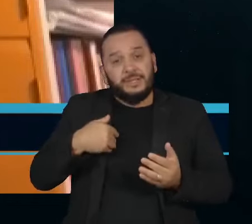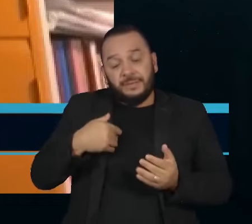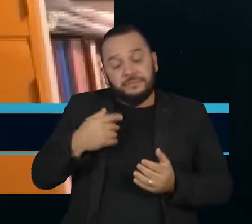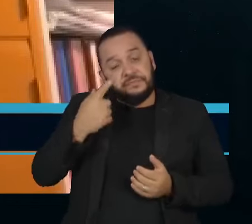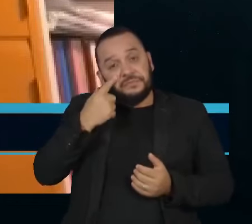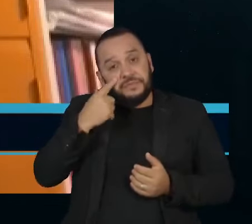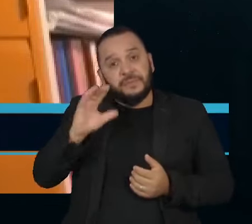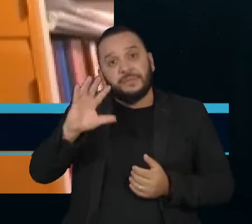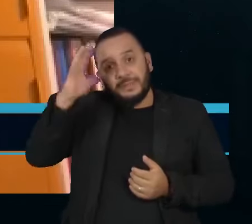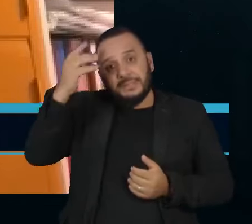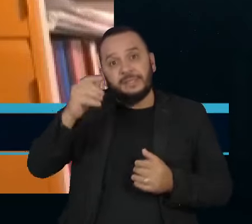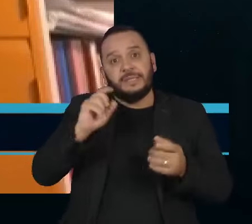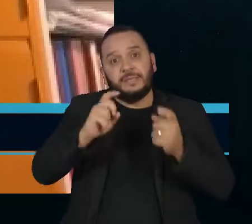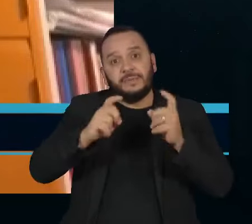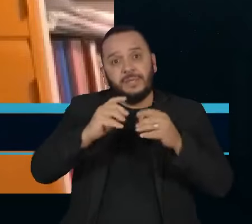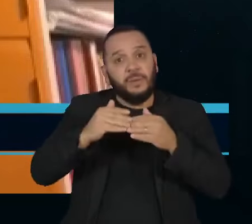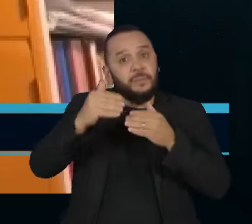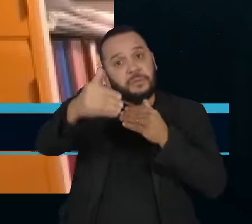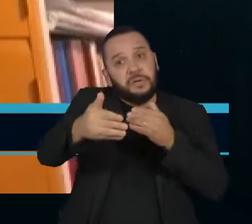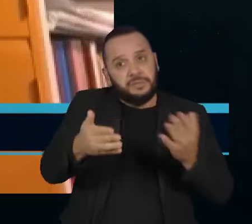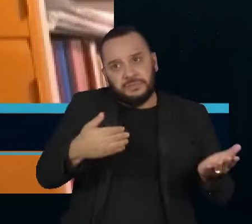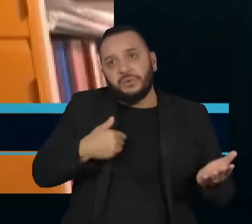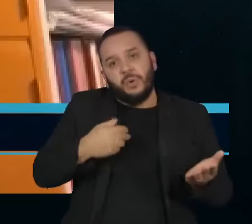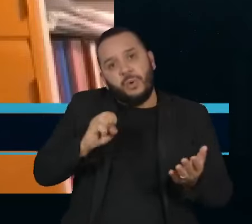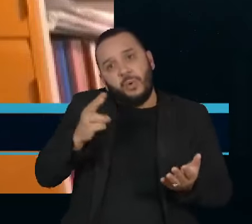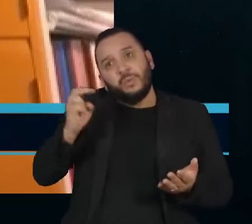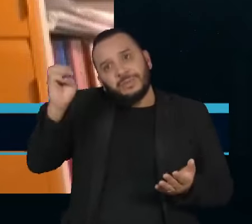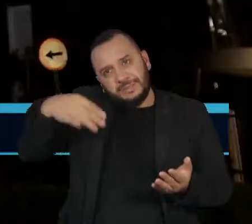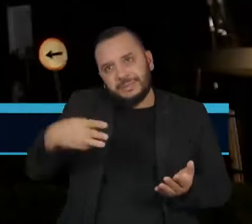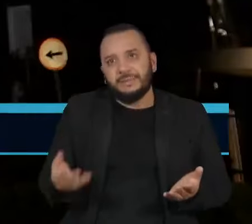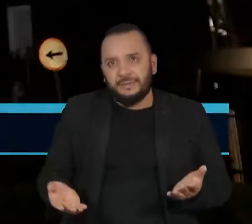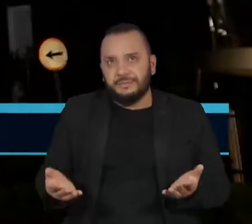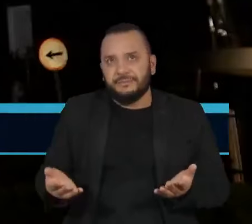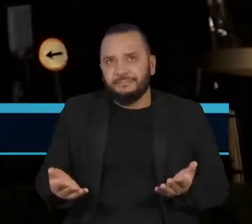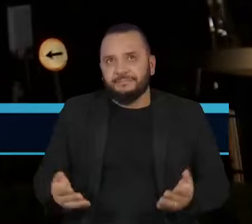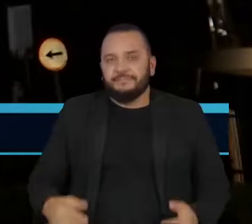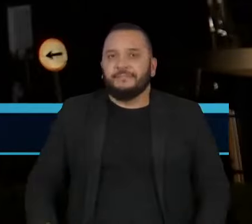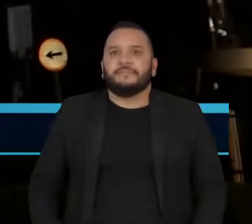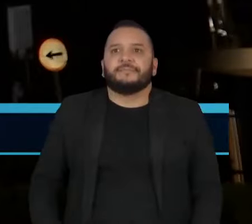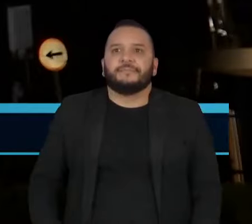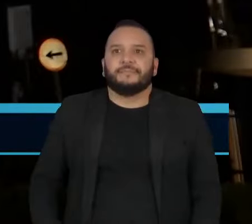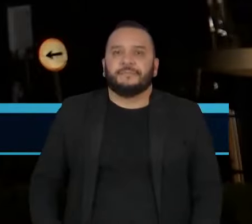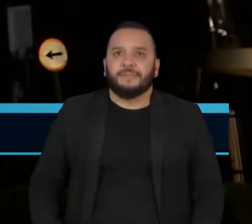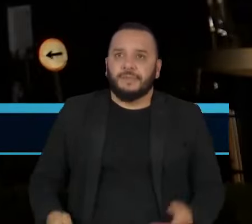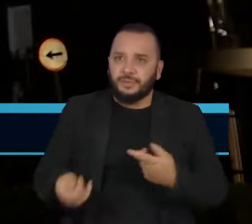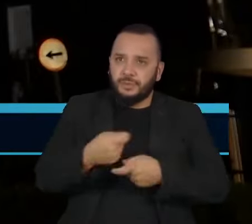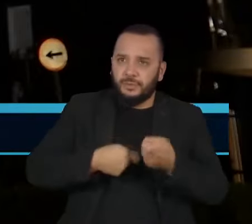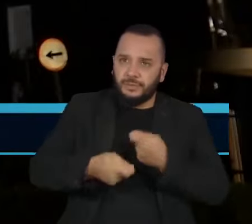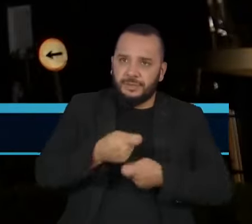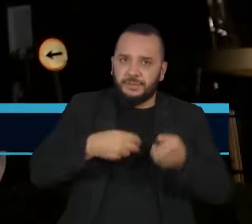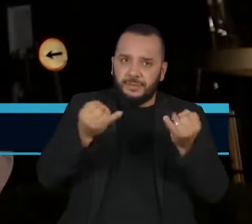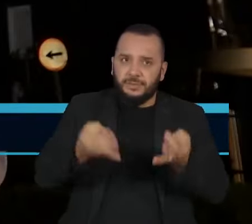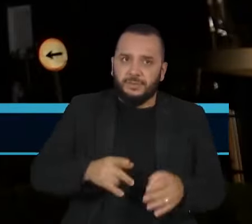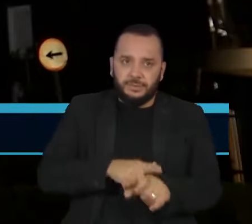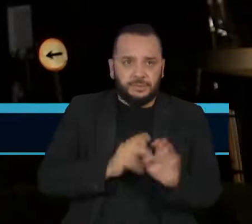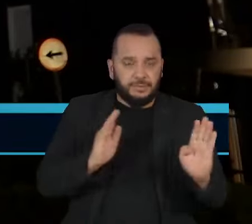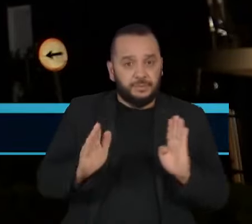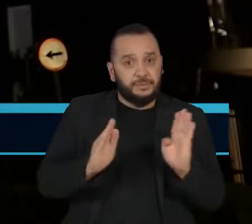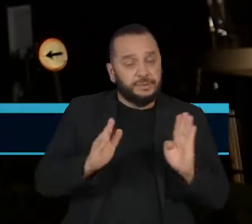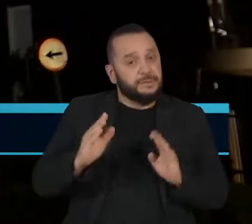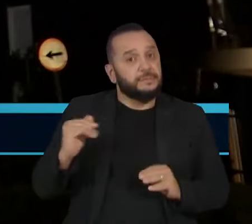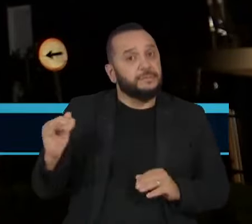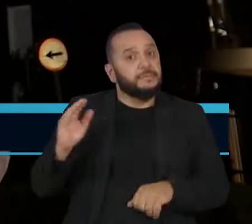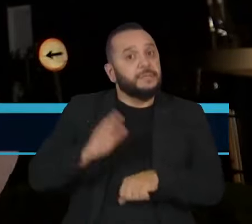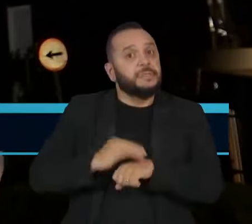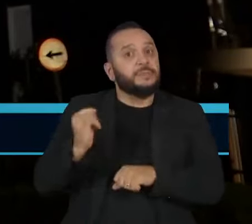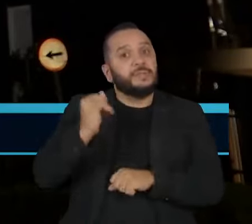sim, pode ter um efeito, um efeito claro, acho que aqui na política monetária do Brasil. Para os economistas, neste momento, o mais importante que a decisão